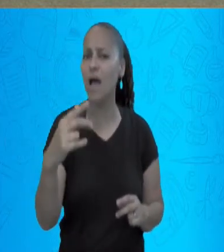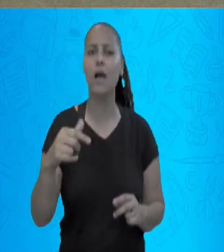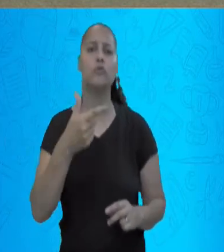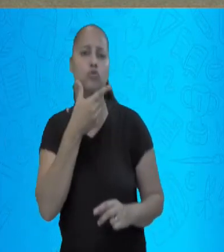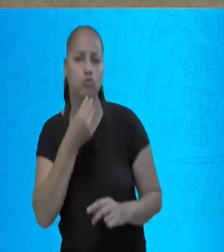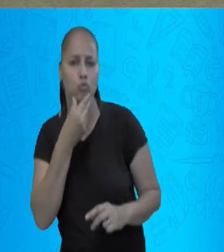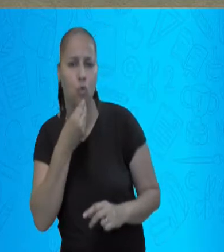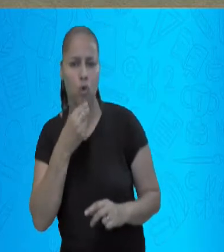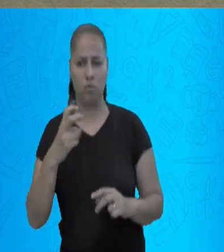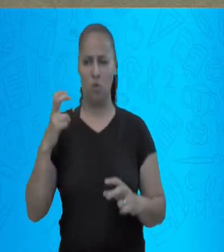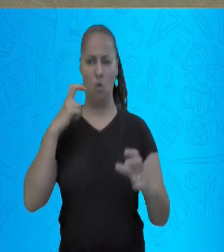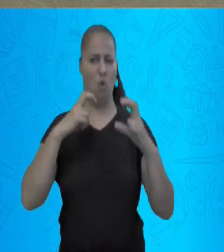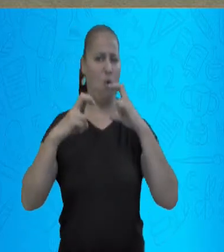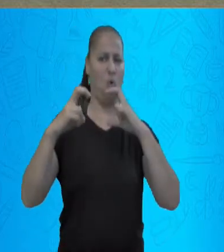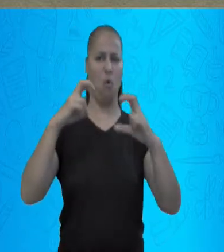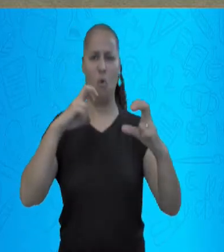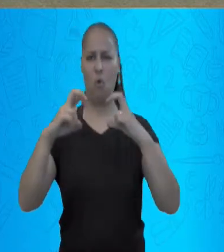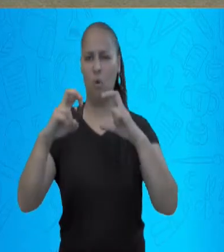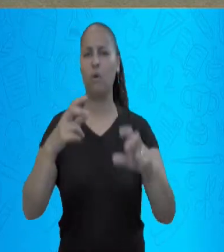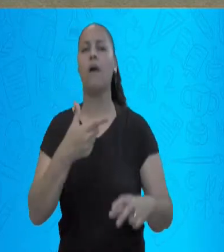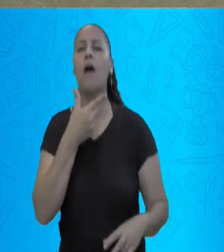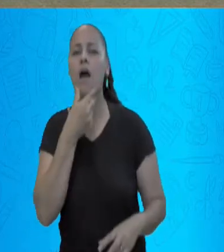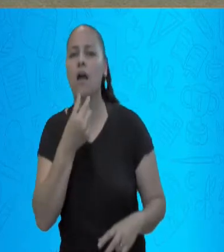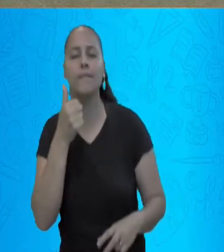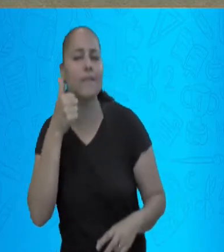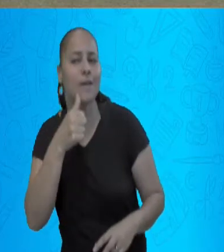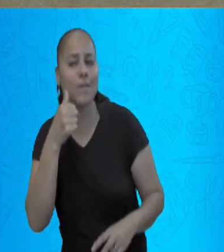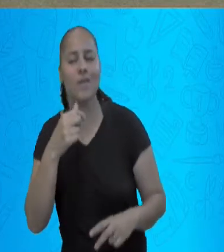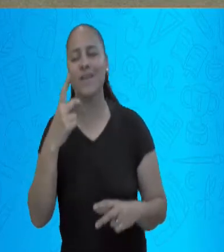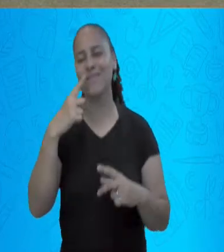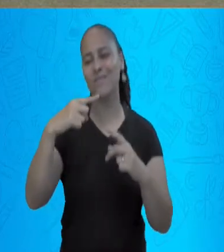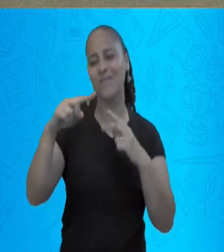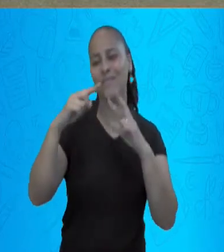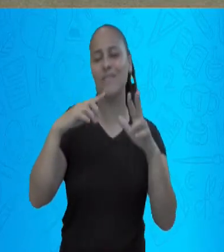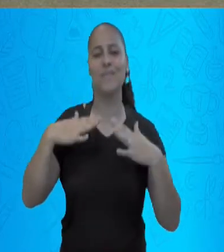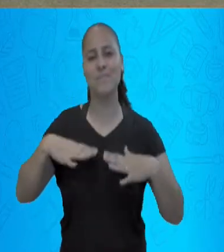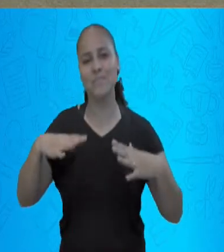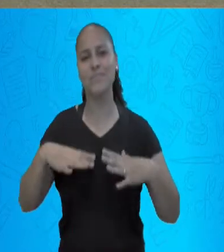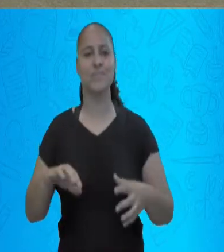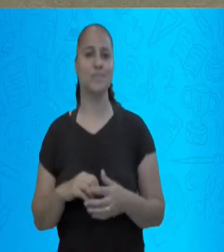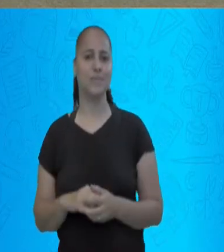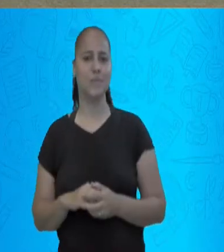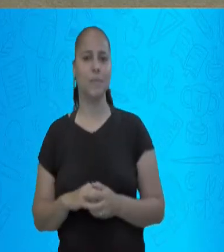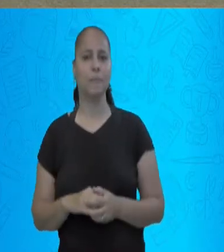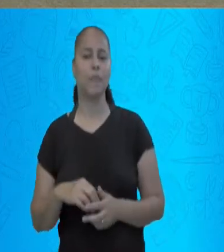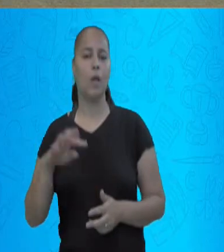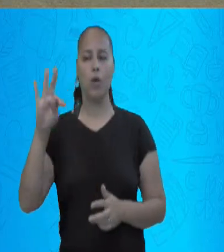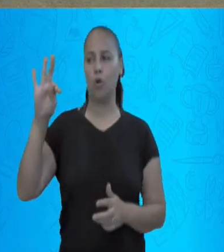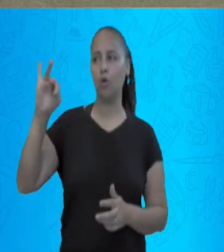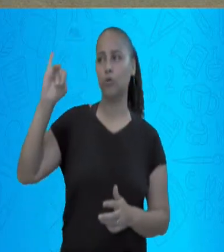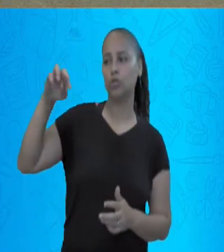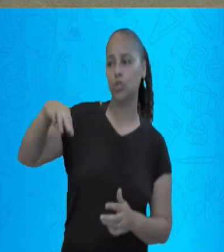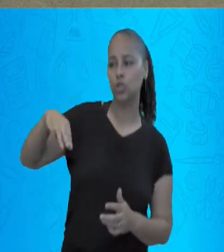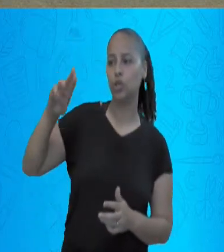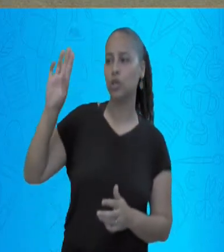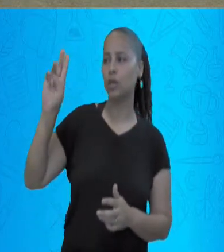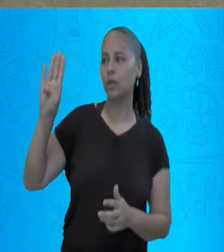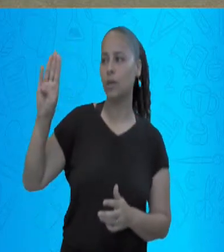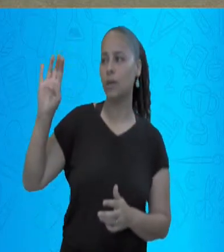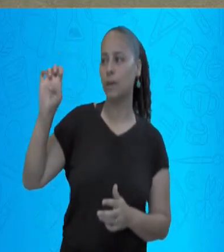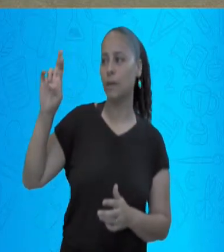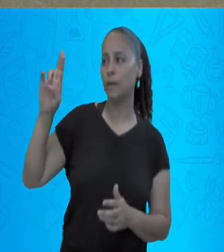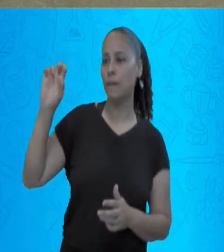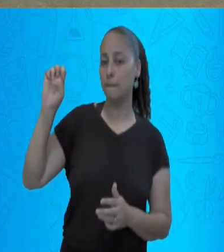voz feminina, normalmente, é mais fina. O timbre é o que caracteriza